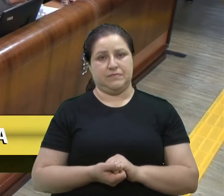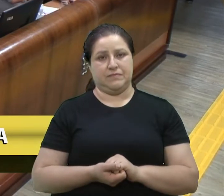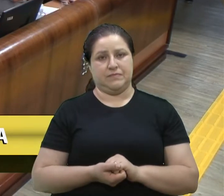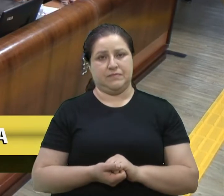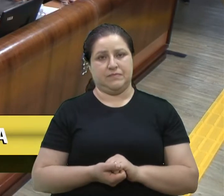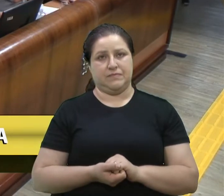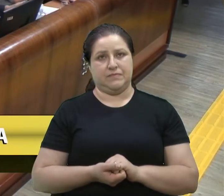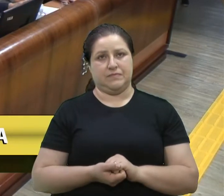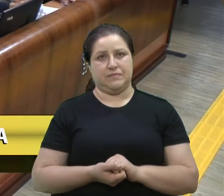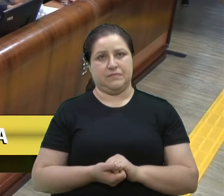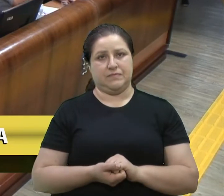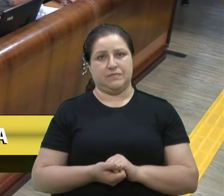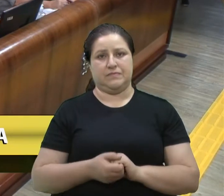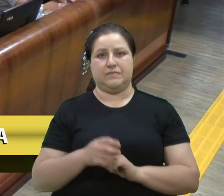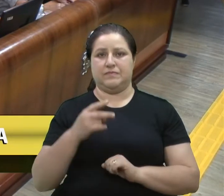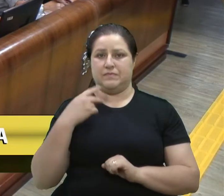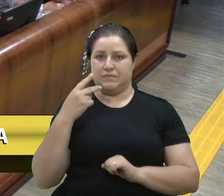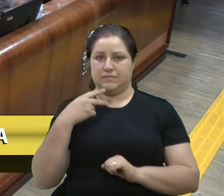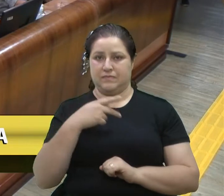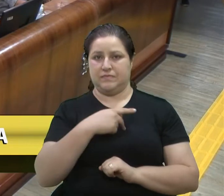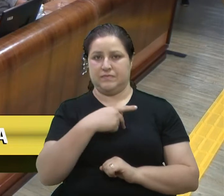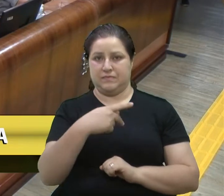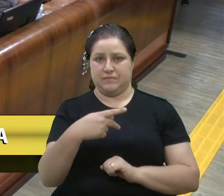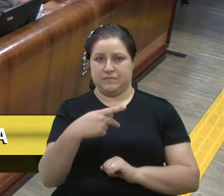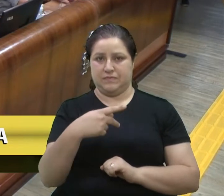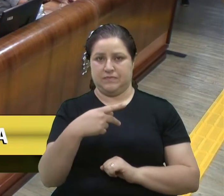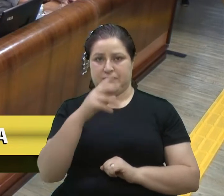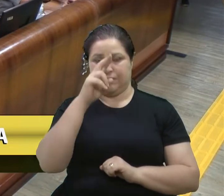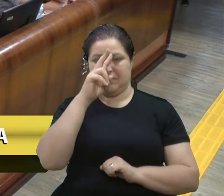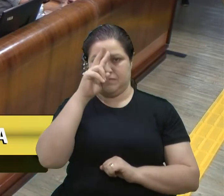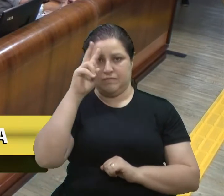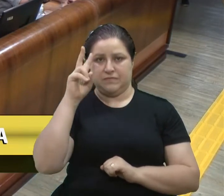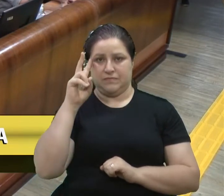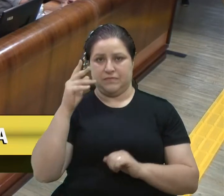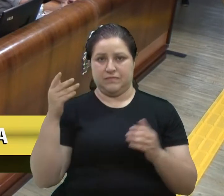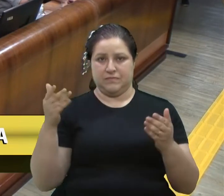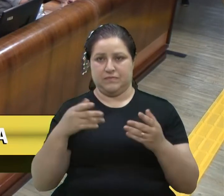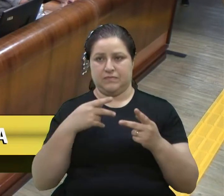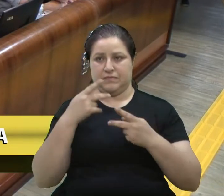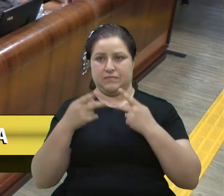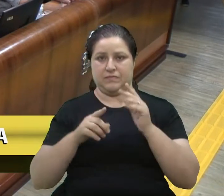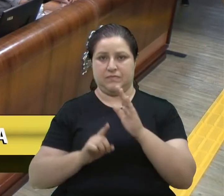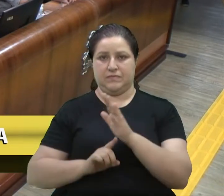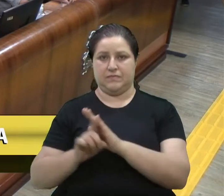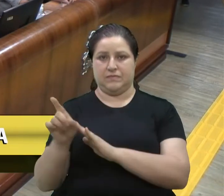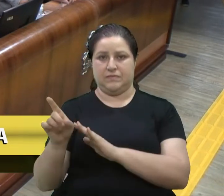vereador, presidente da sua casa, velocino esse, uma palavra então para o seu questionamento.